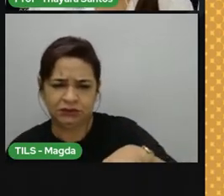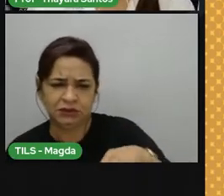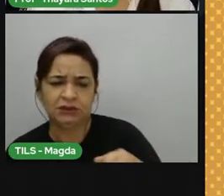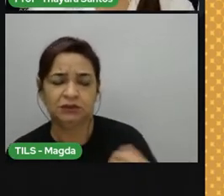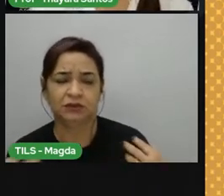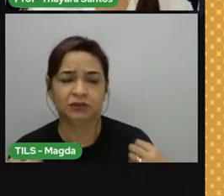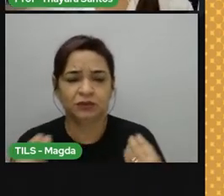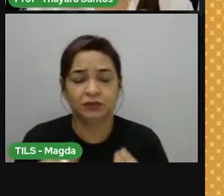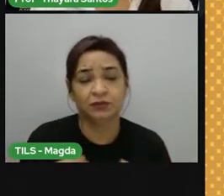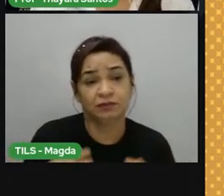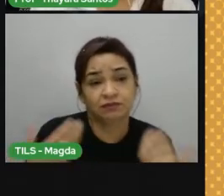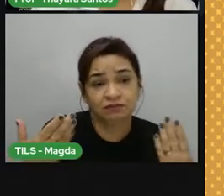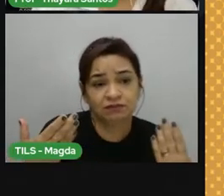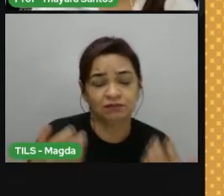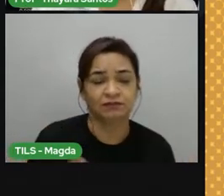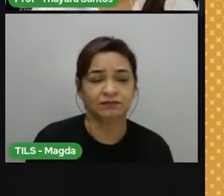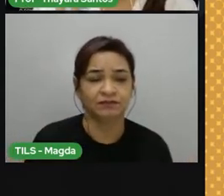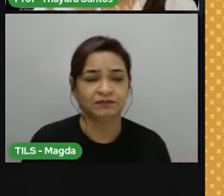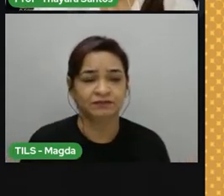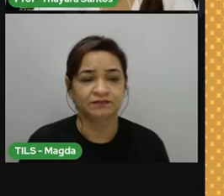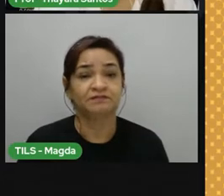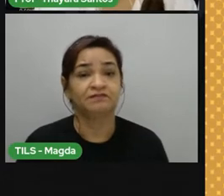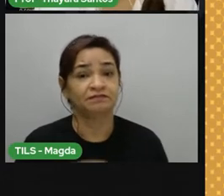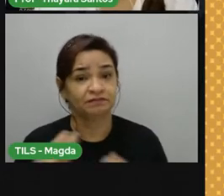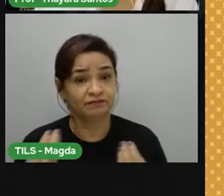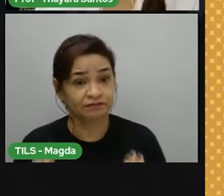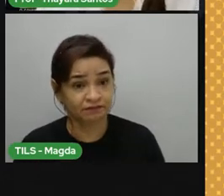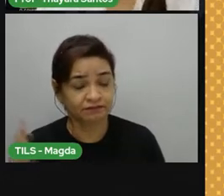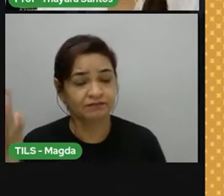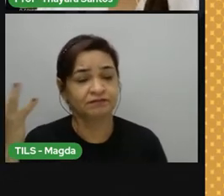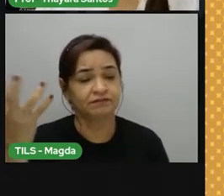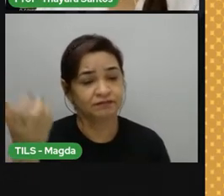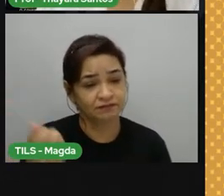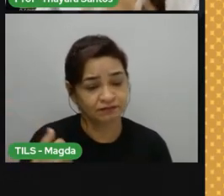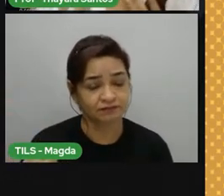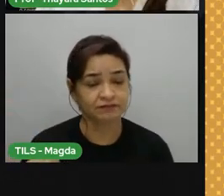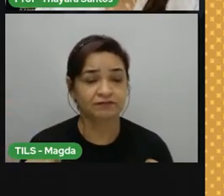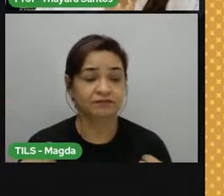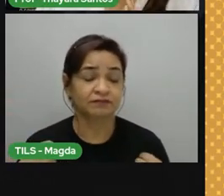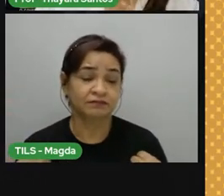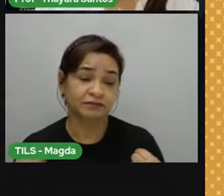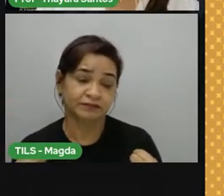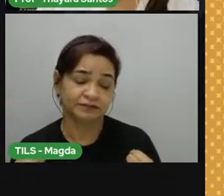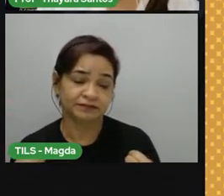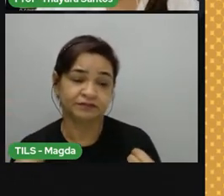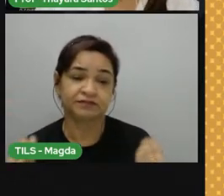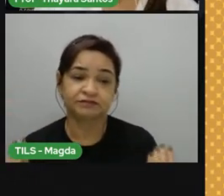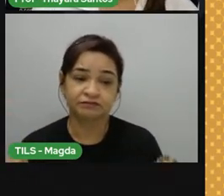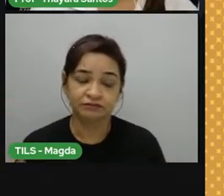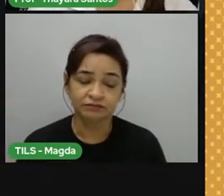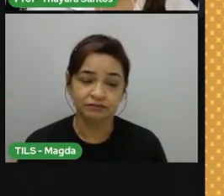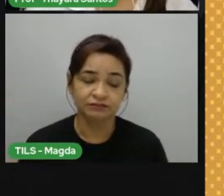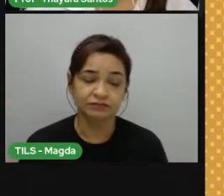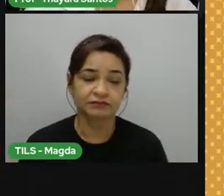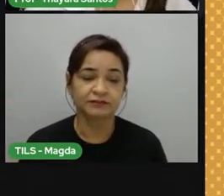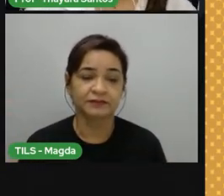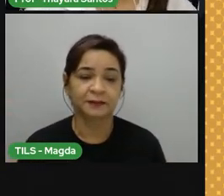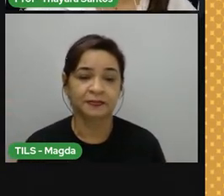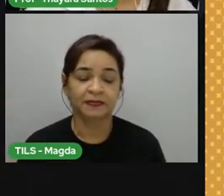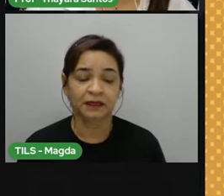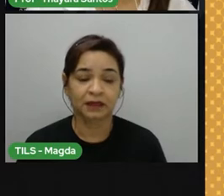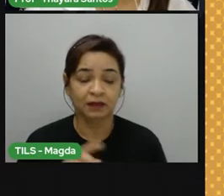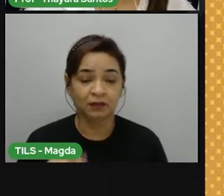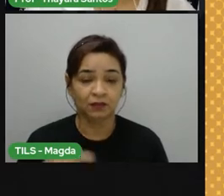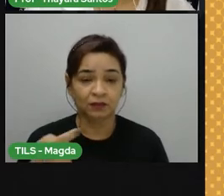casaco. Então, isso está influenciando o nosso modo de se vestir. Então, o clima influencia nisso. Uma